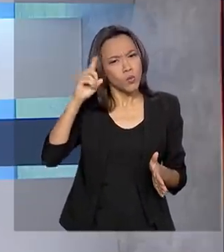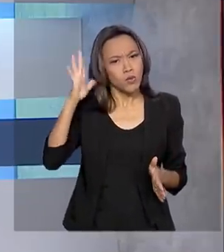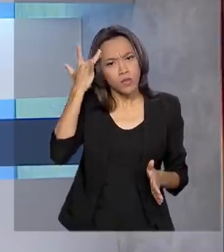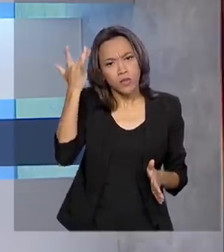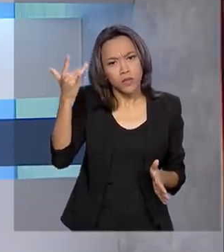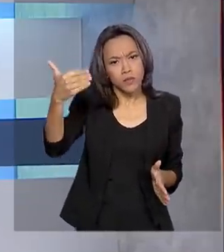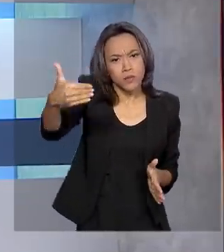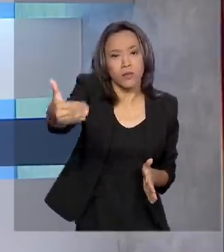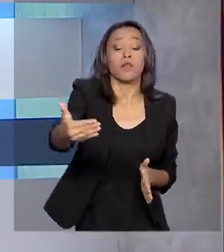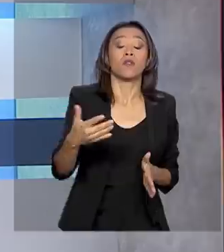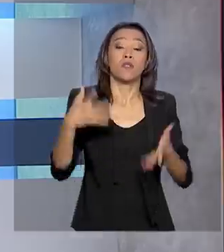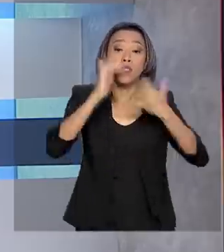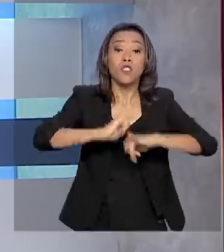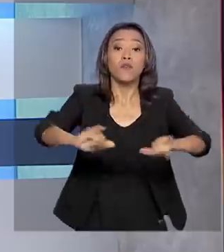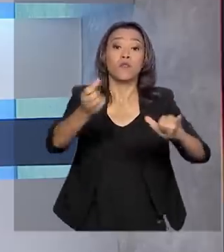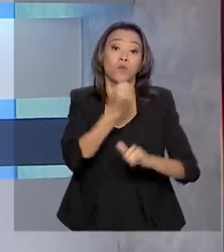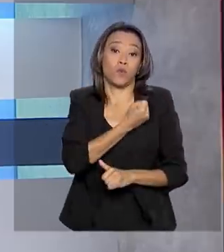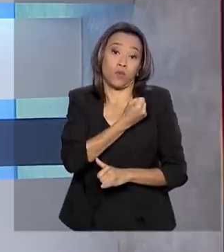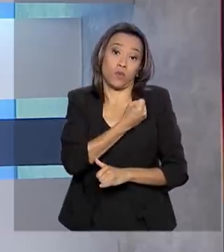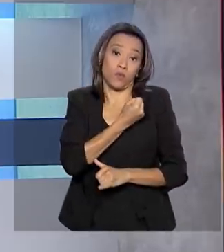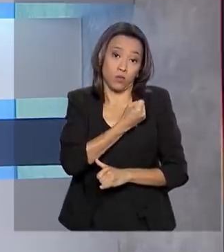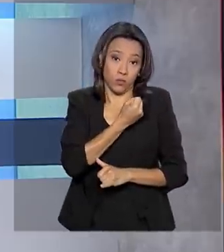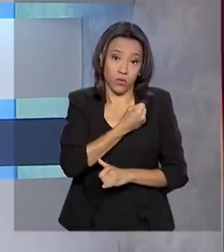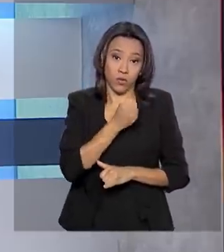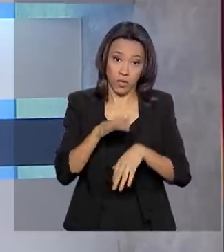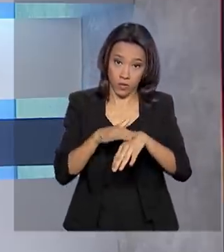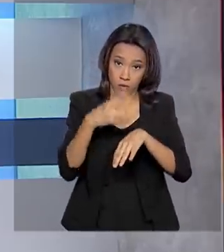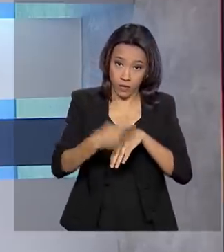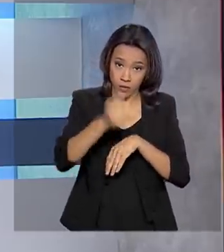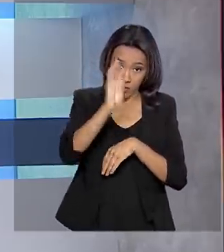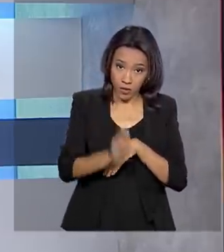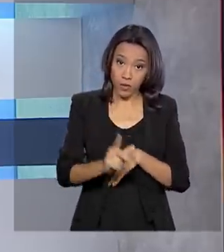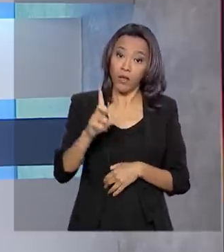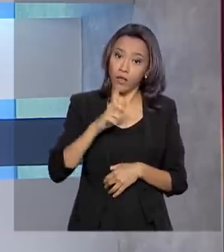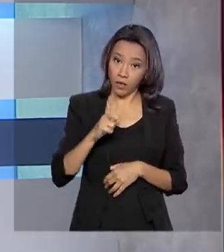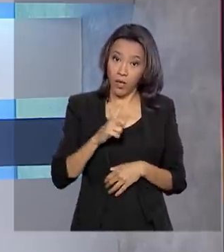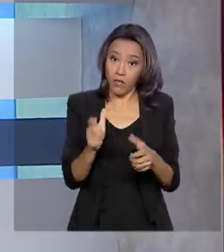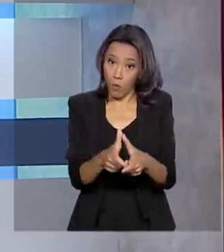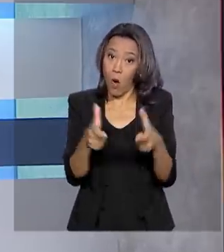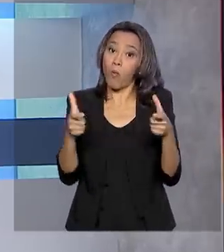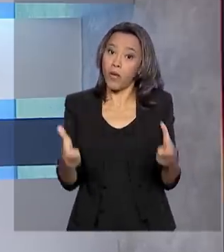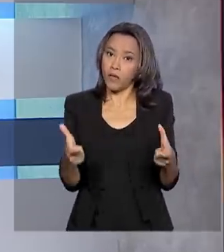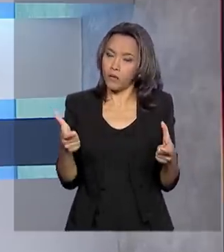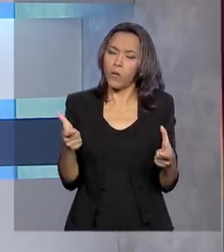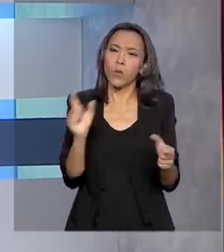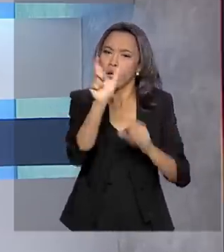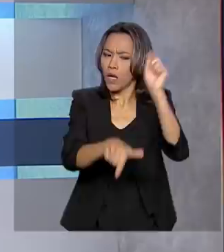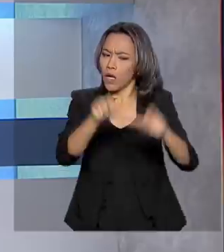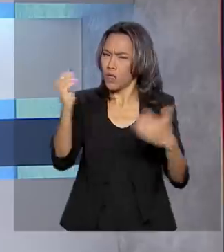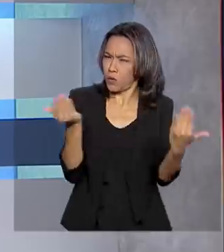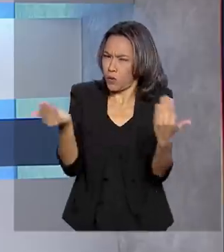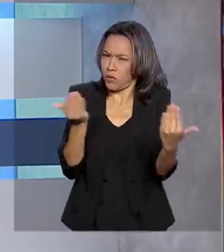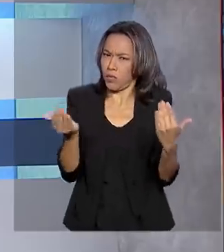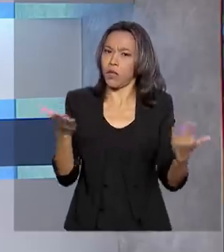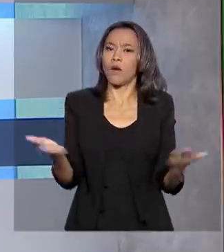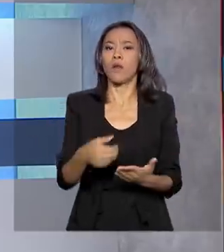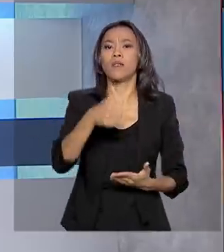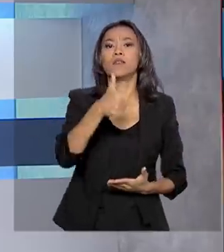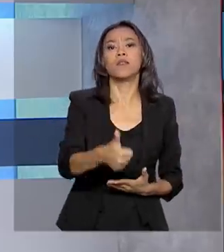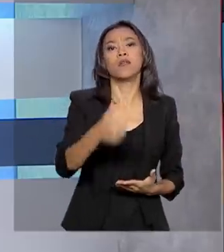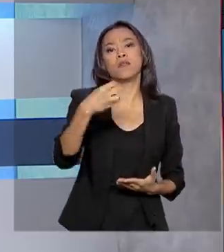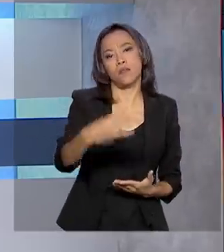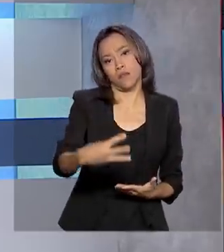divulgou os novos números da doença no Brasil nesta quinta-feira. Houve aumento significativo de casos suspeitos. Agora são 132,